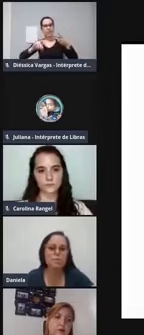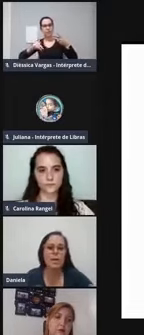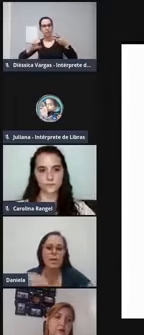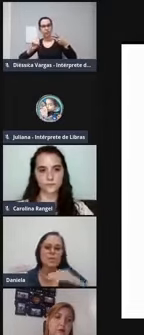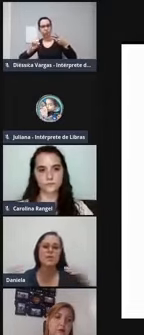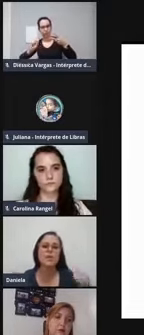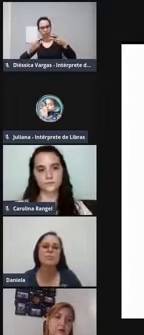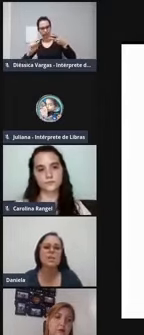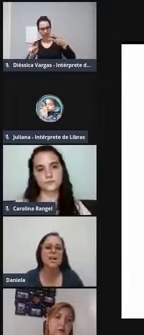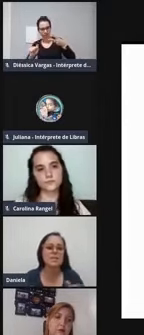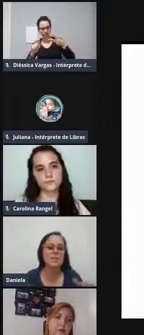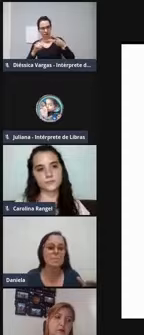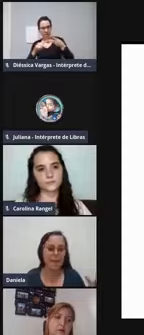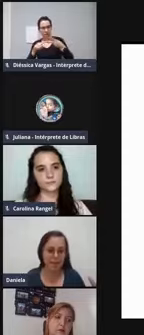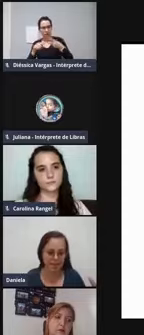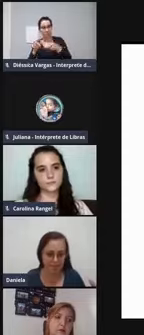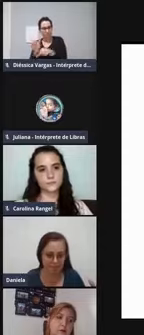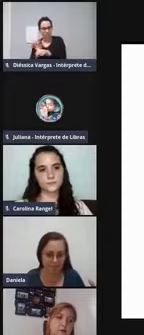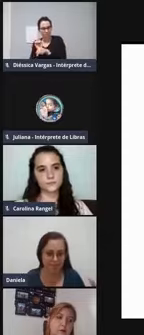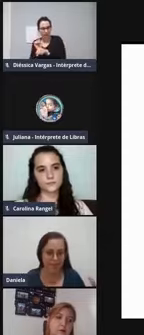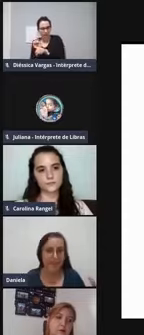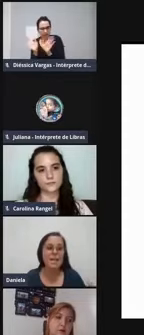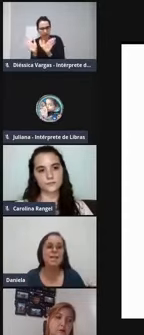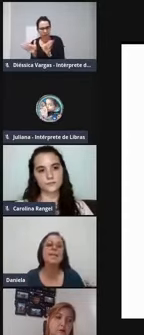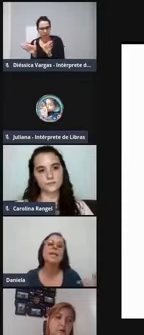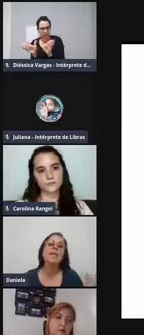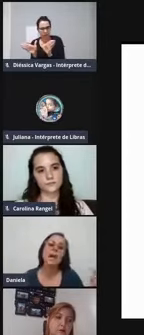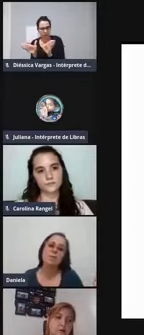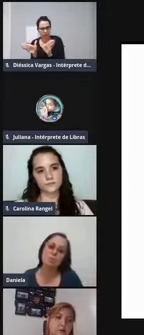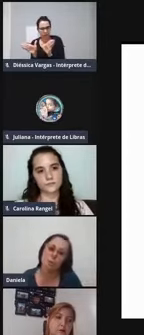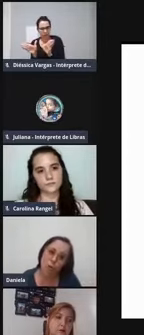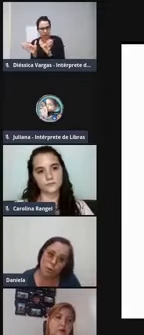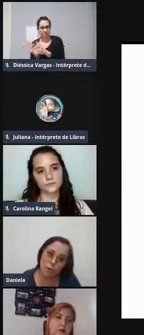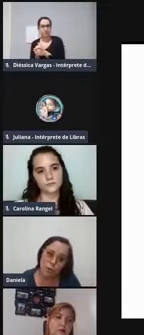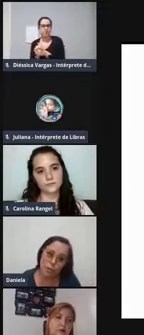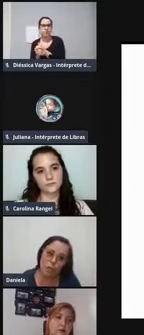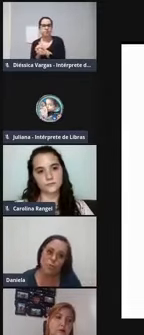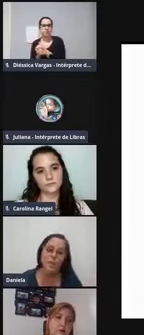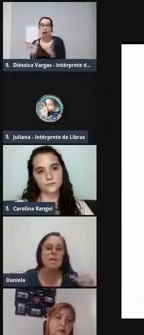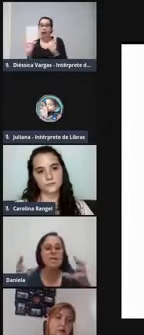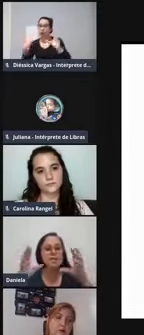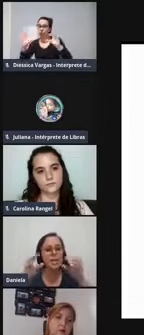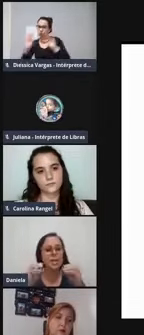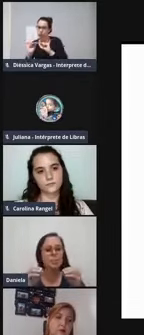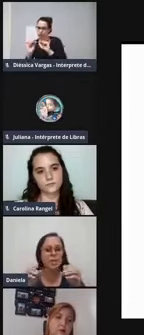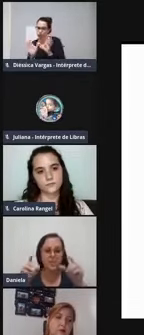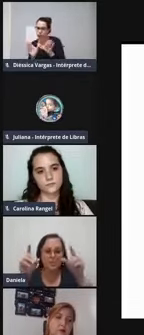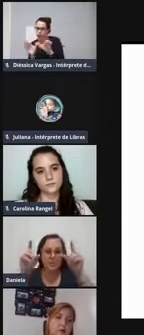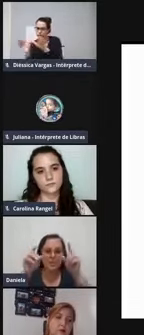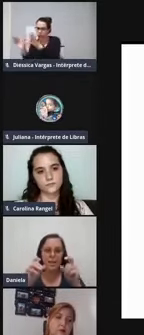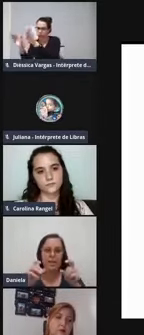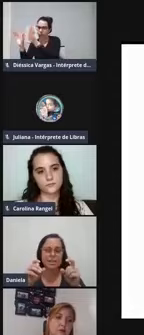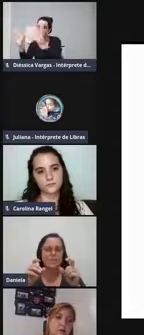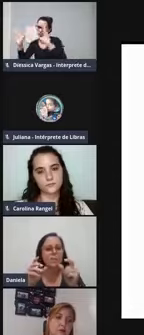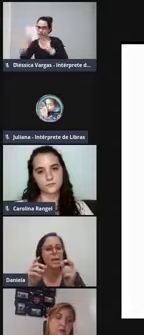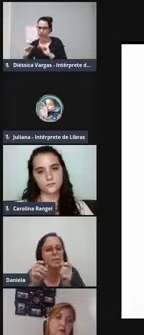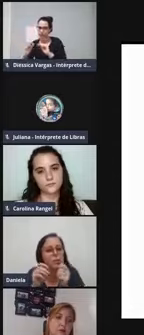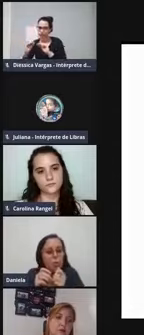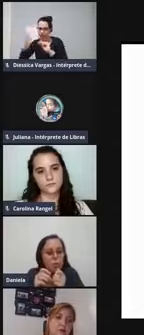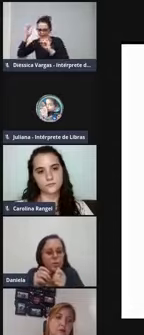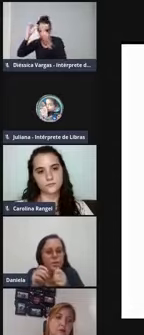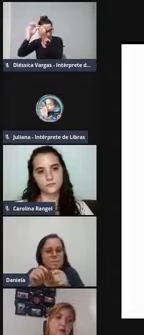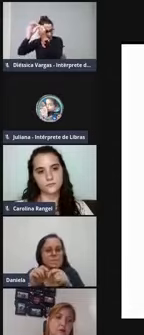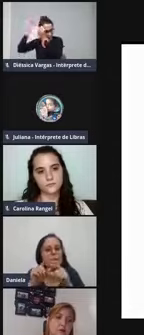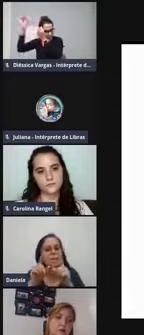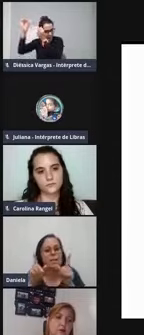repouso, elas ficam de asas abertas, têm hábito noturno e, geralmente, as antenas são